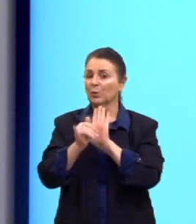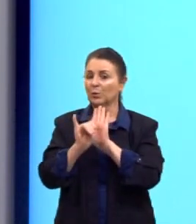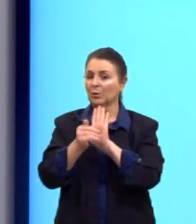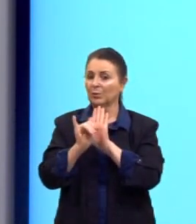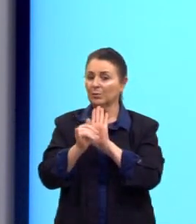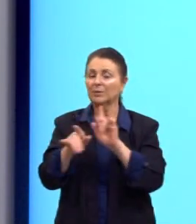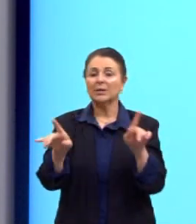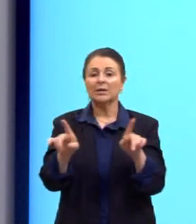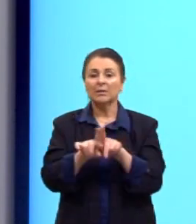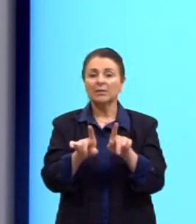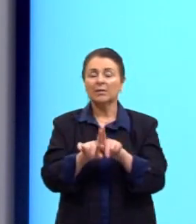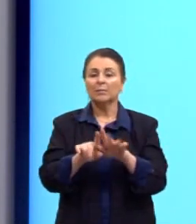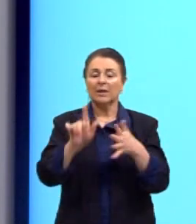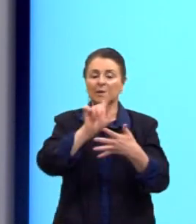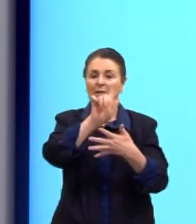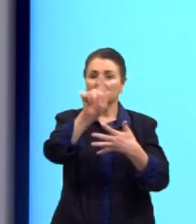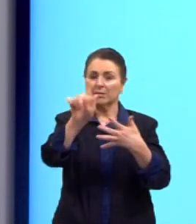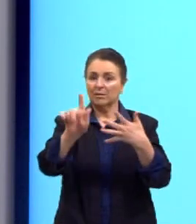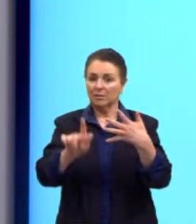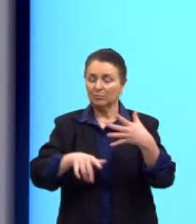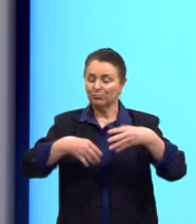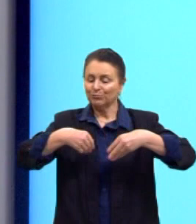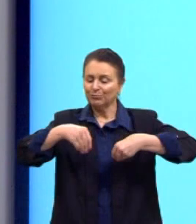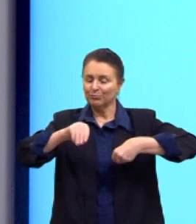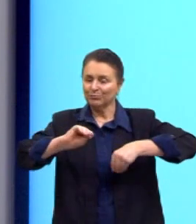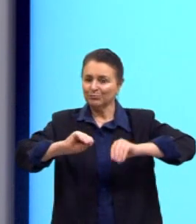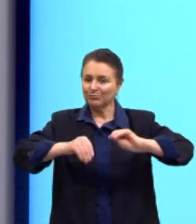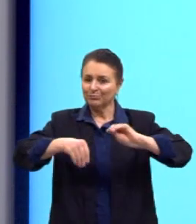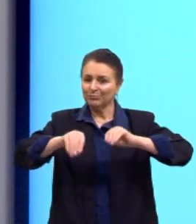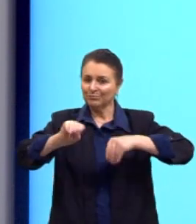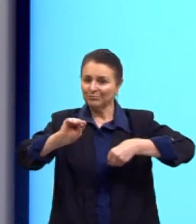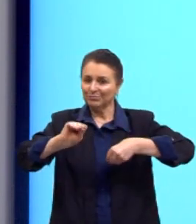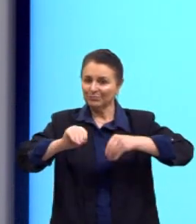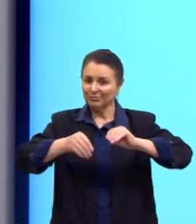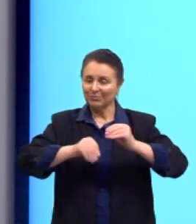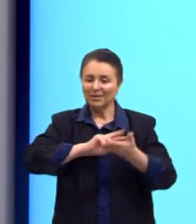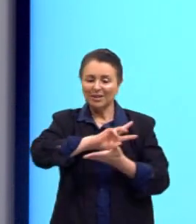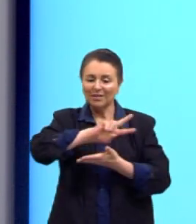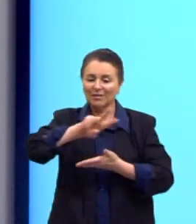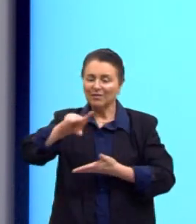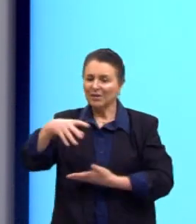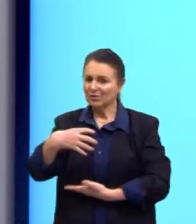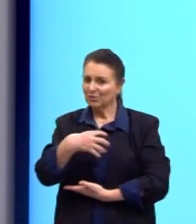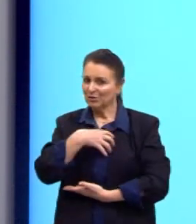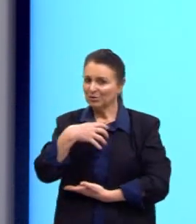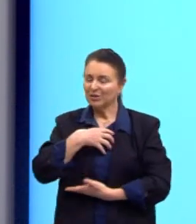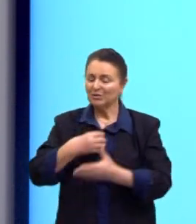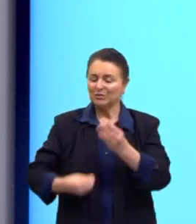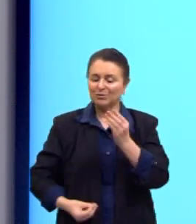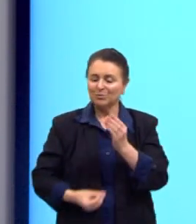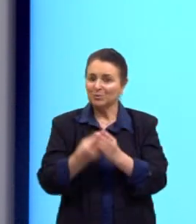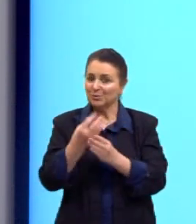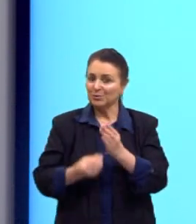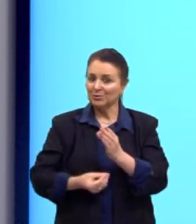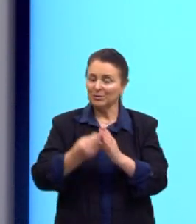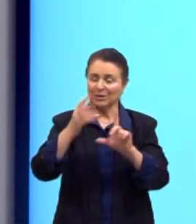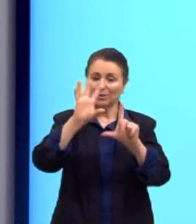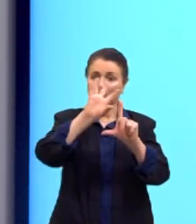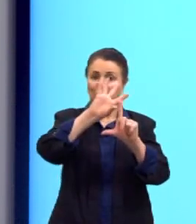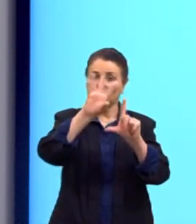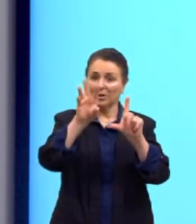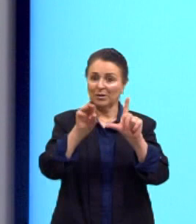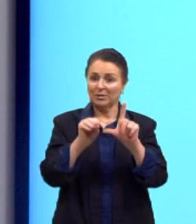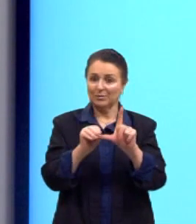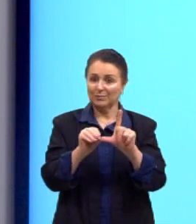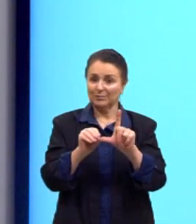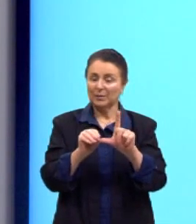Além disso, ele é um gênero com flexibilidade, ou seja, tem várias maneiras de se produzir um cartoon. E